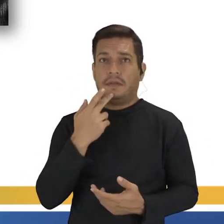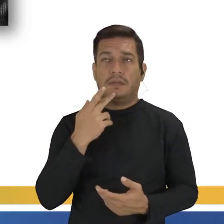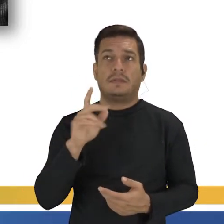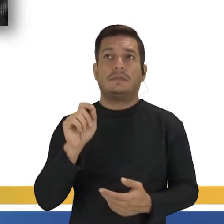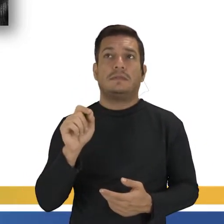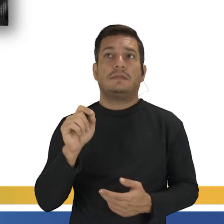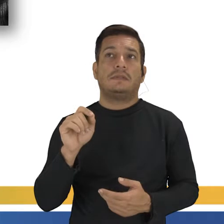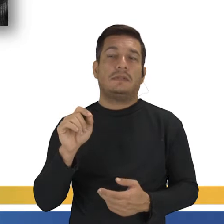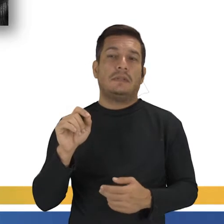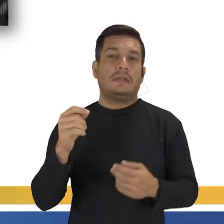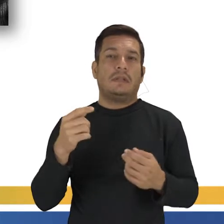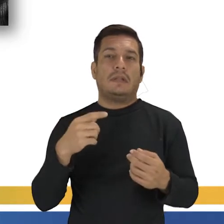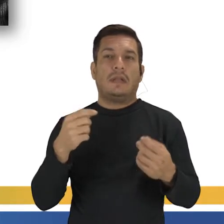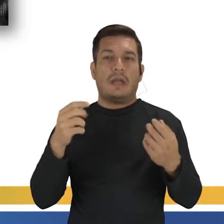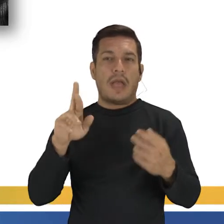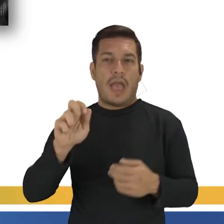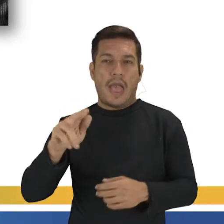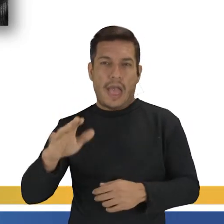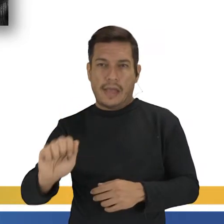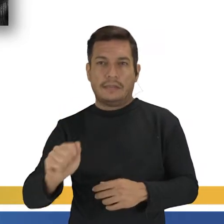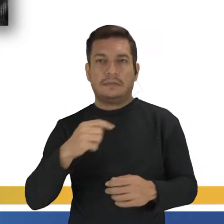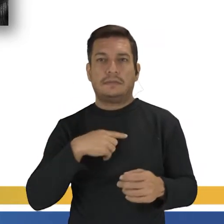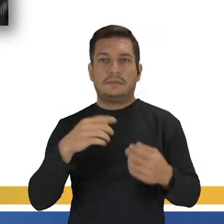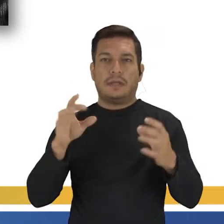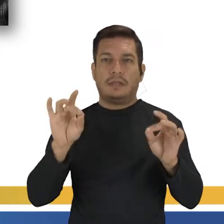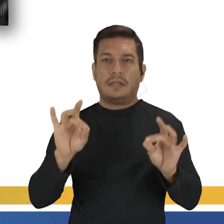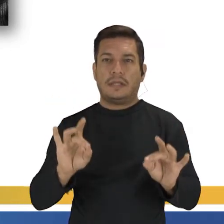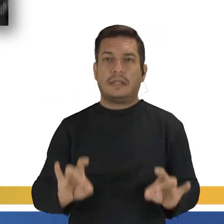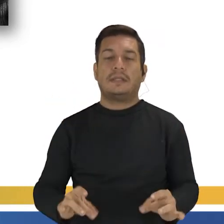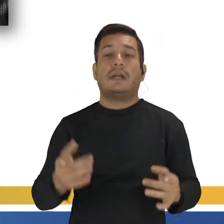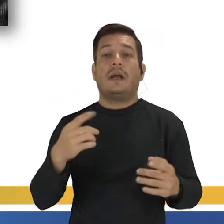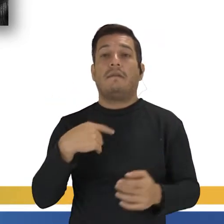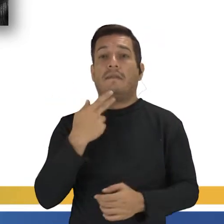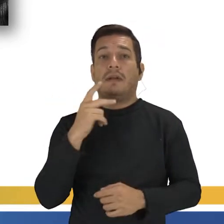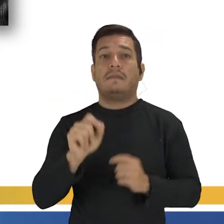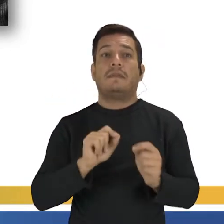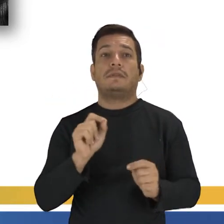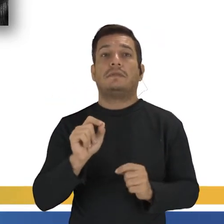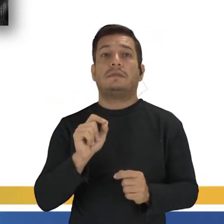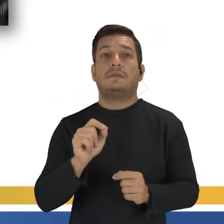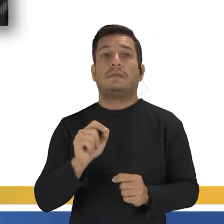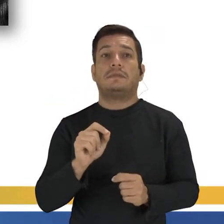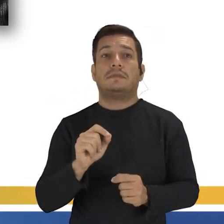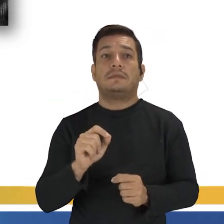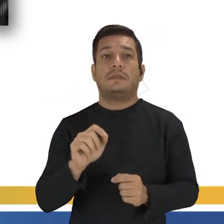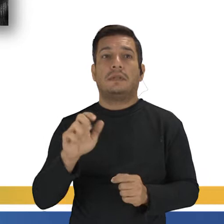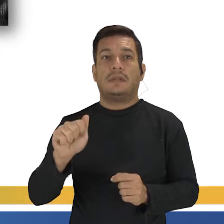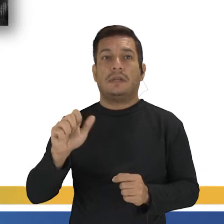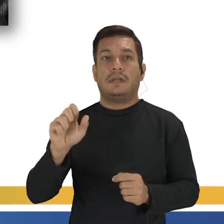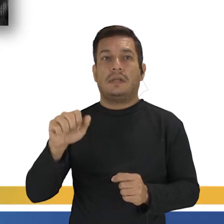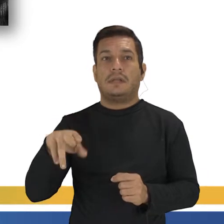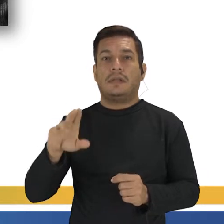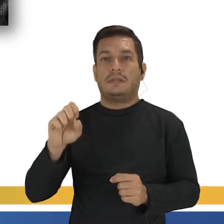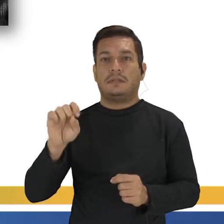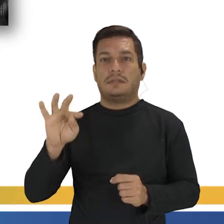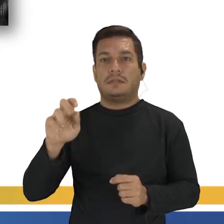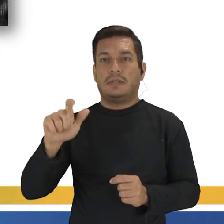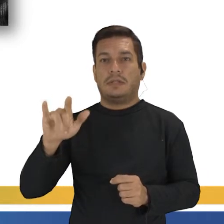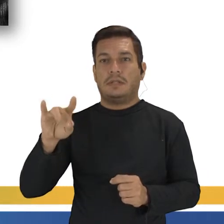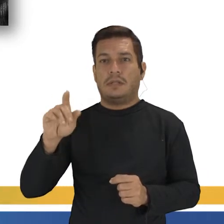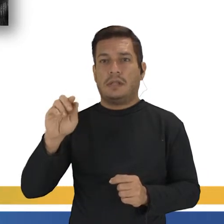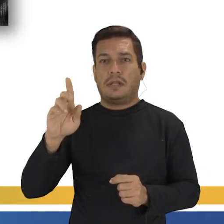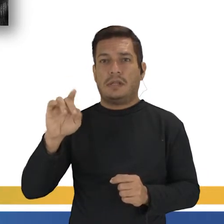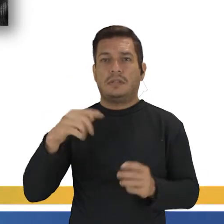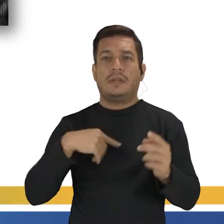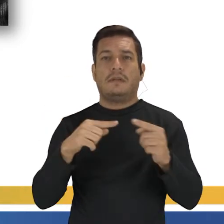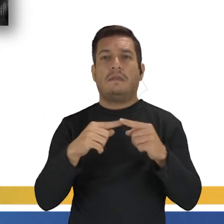comum, né? Ele não vai muito ficar no termo raça, esse termo científico. Ele vai trazer essa ancestralidade racial que ele vai associar